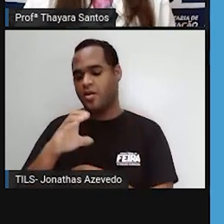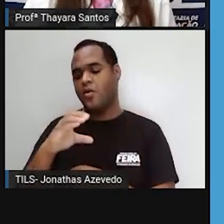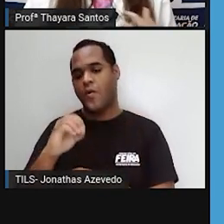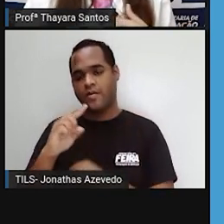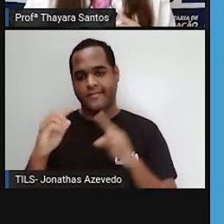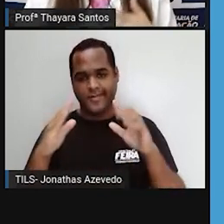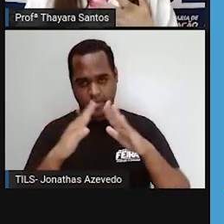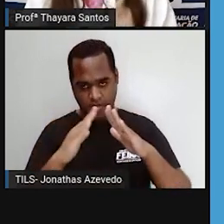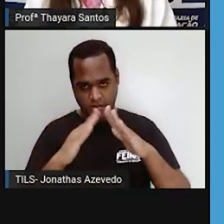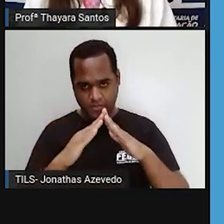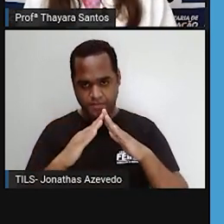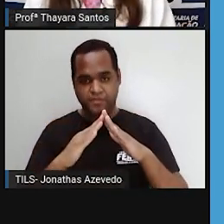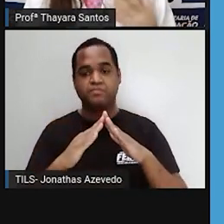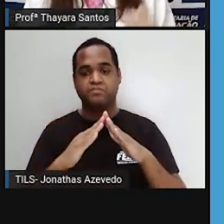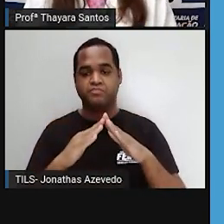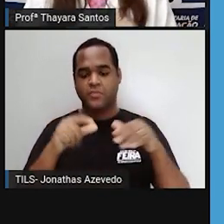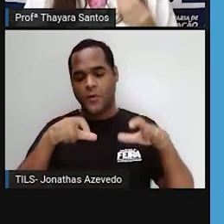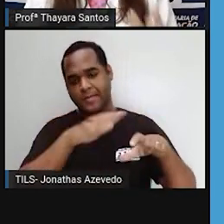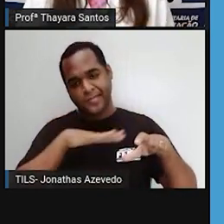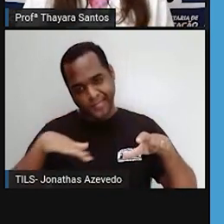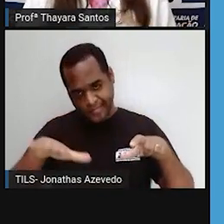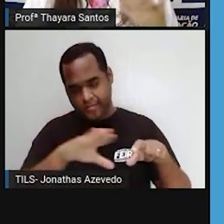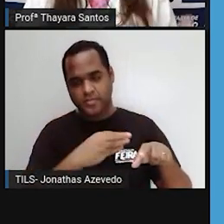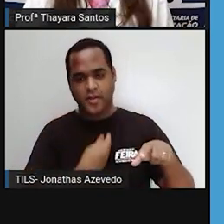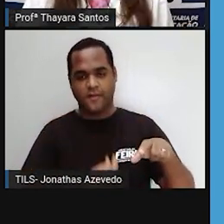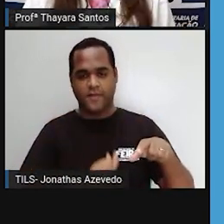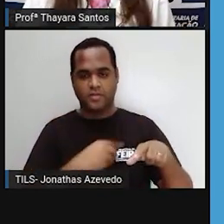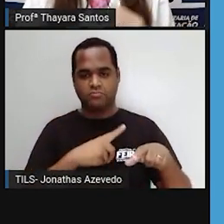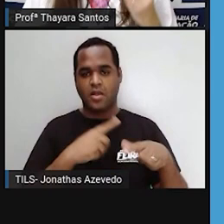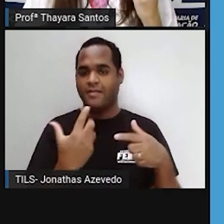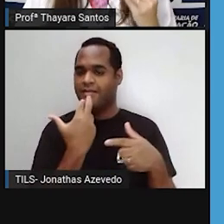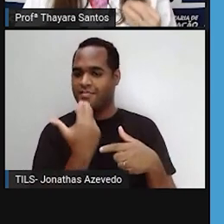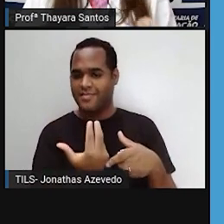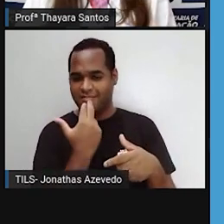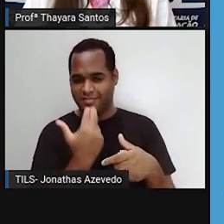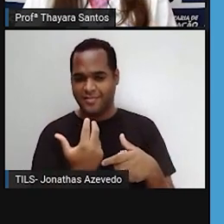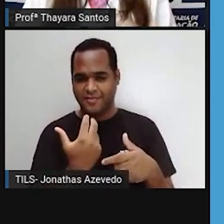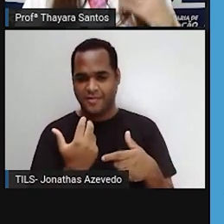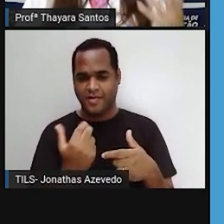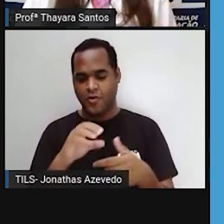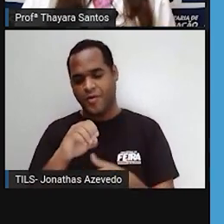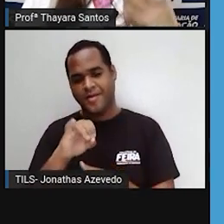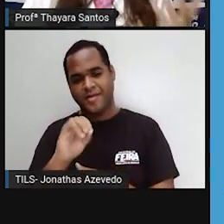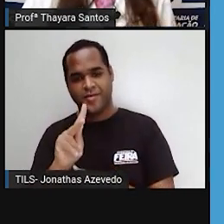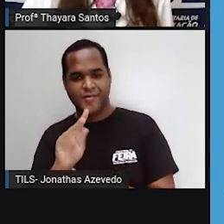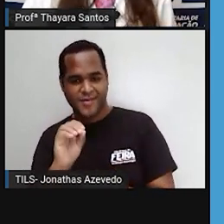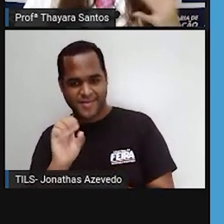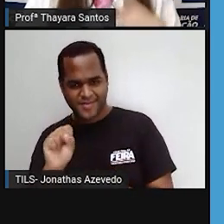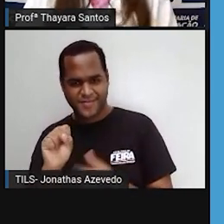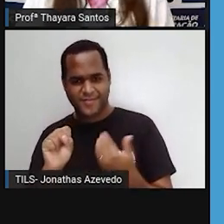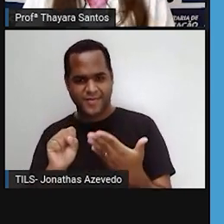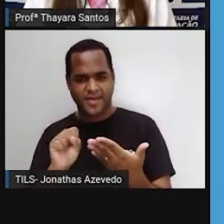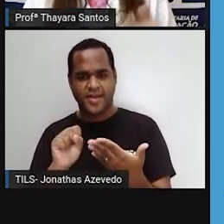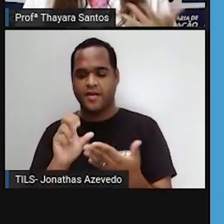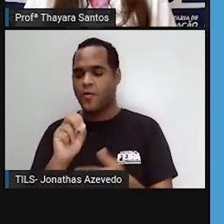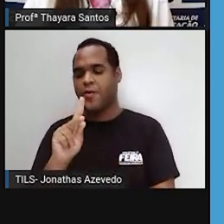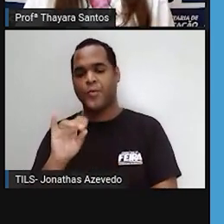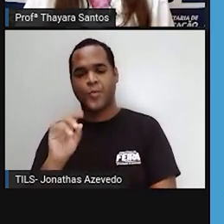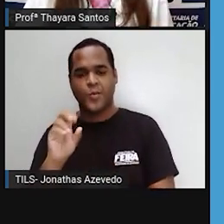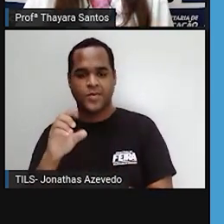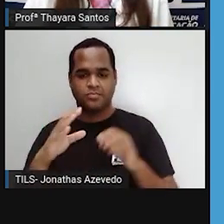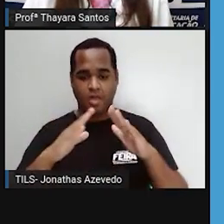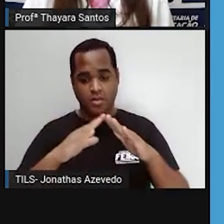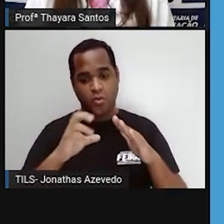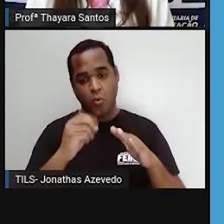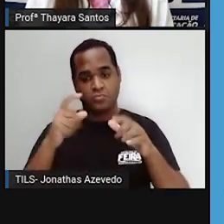casa, né? Ou ambiente, vem dessa outra língua aí que significa oicos, né? Eco vem de oicos, que significa casa ou